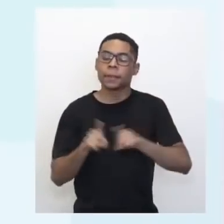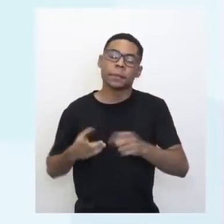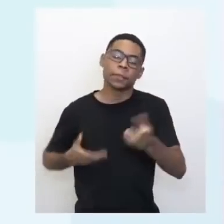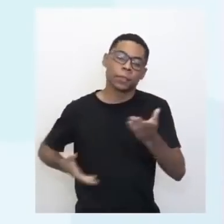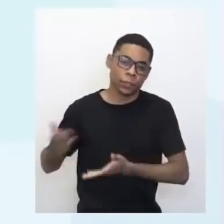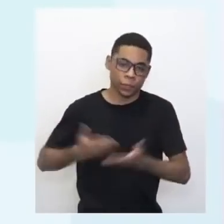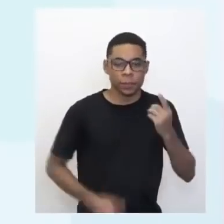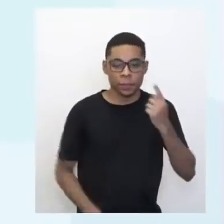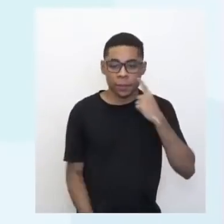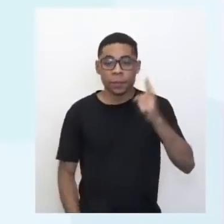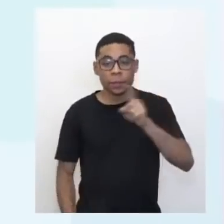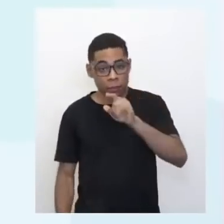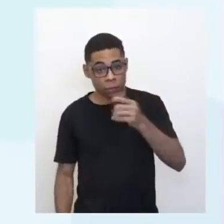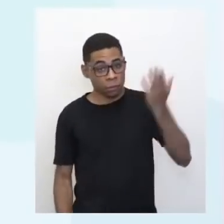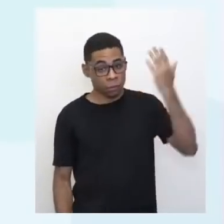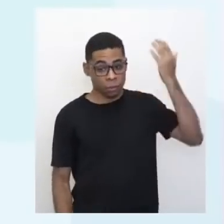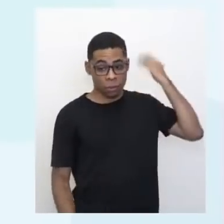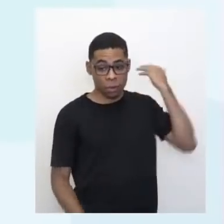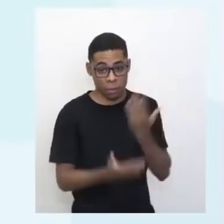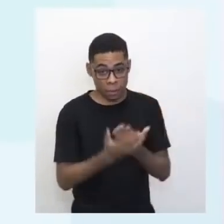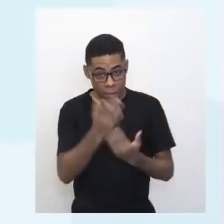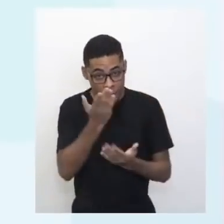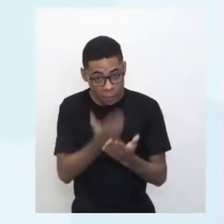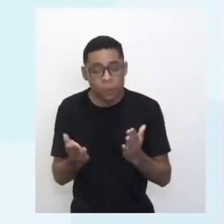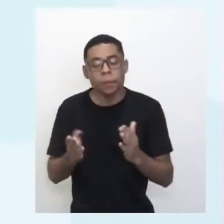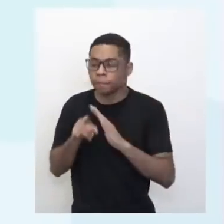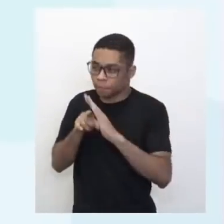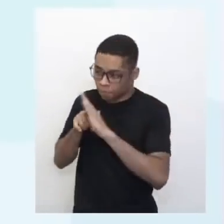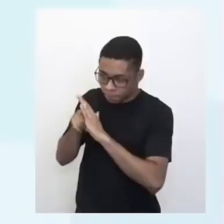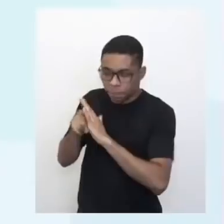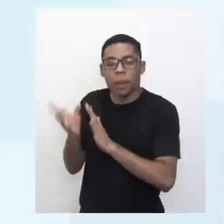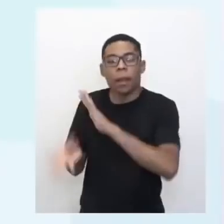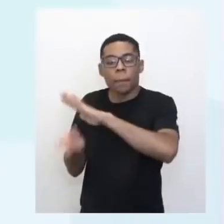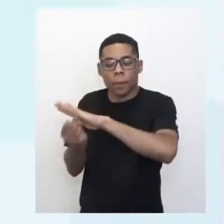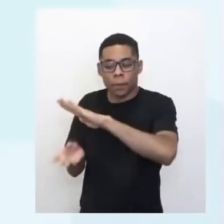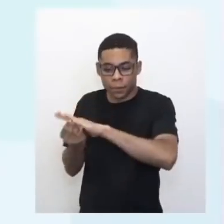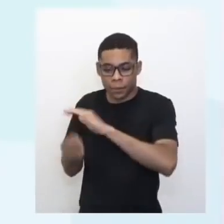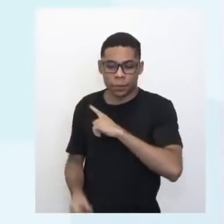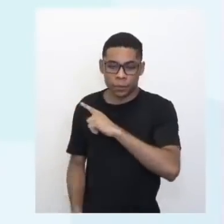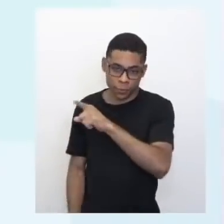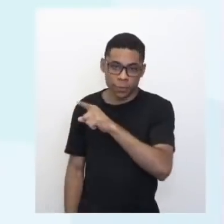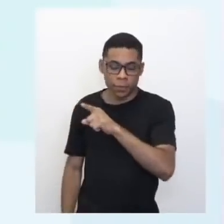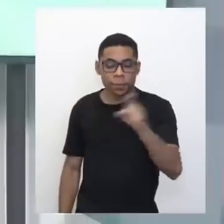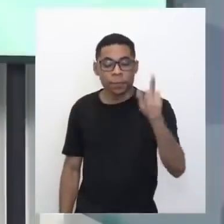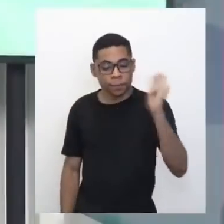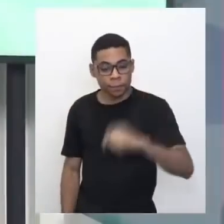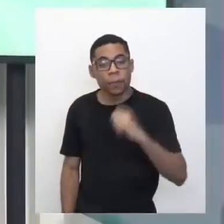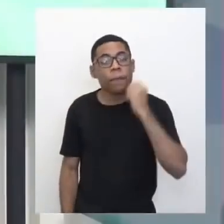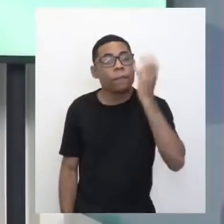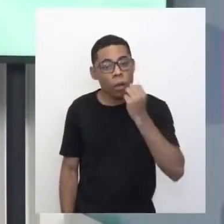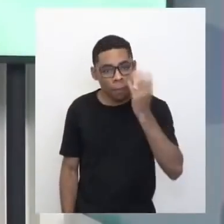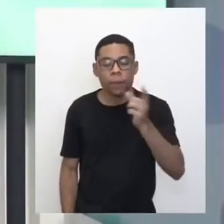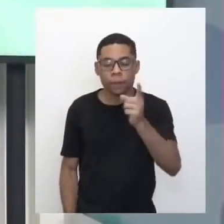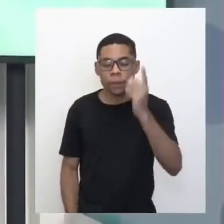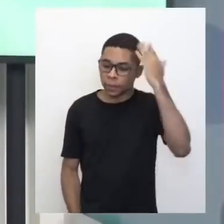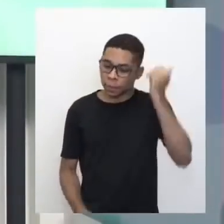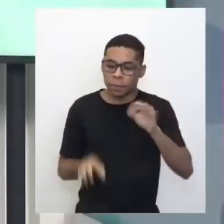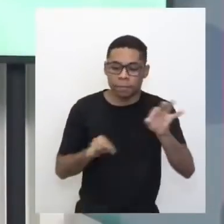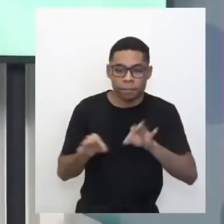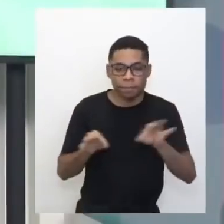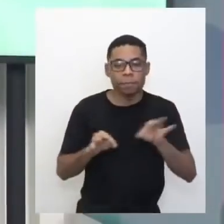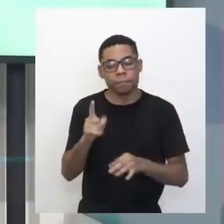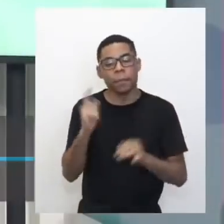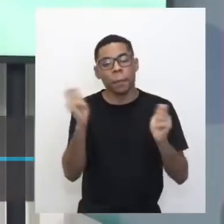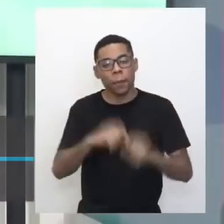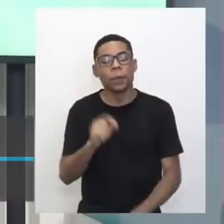então eu repito, se você perder alguma aula aí procure no repositório, tá, para a gente poder selecionar essas informações e esses conceitos, para aí